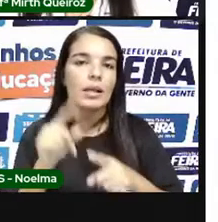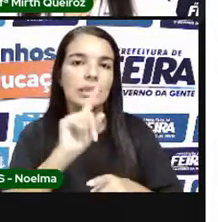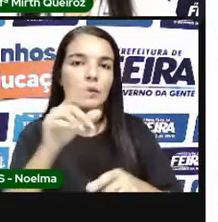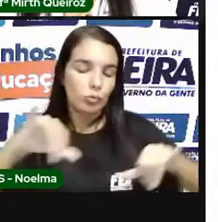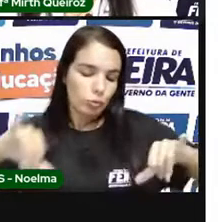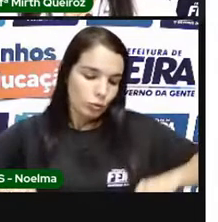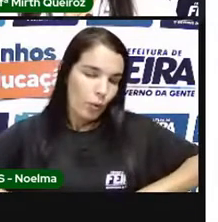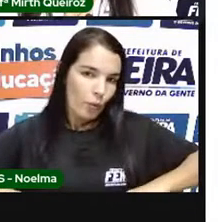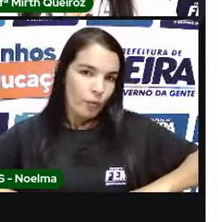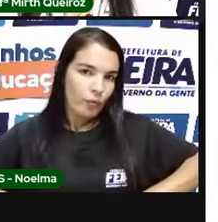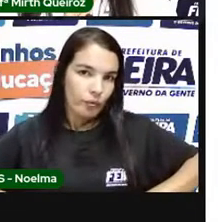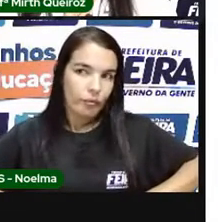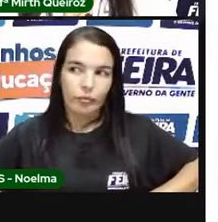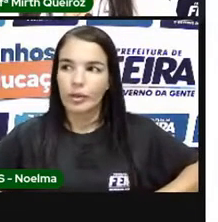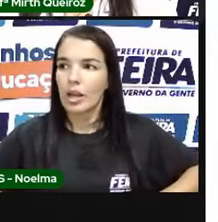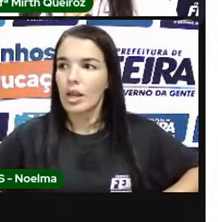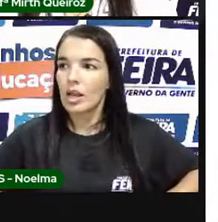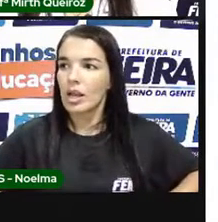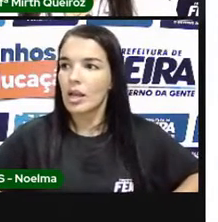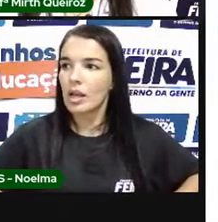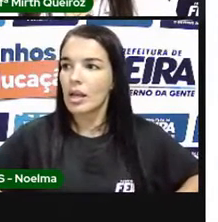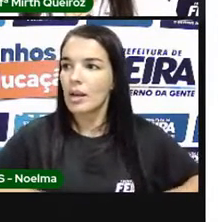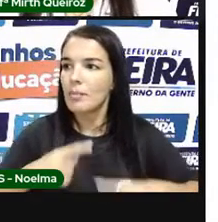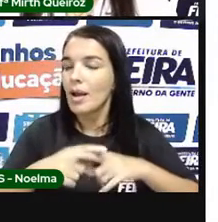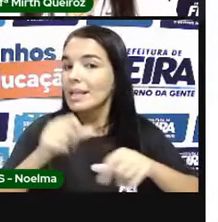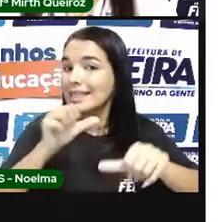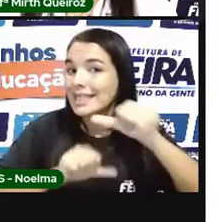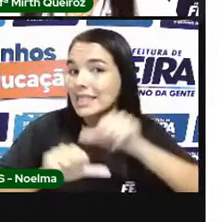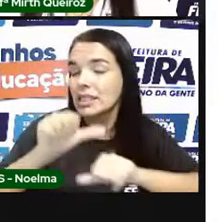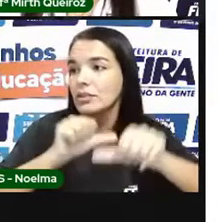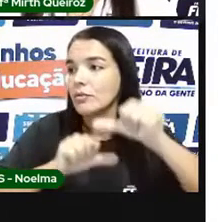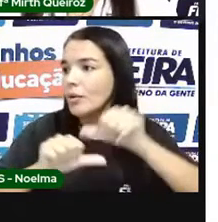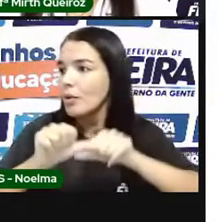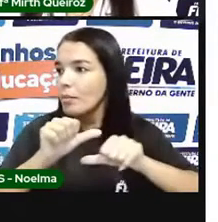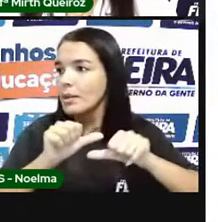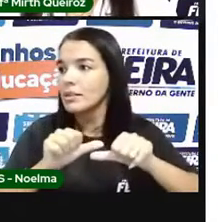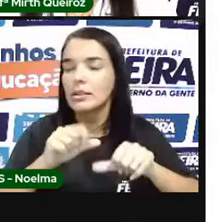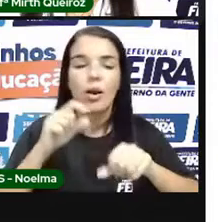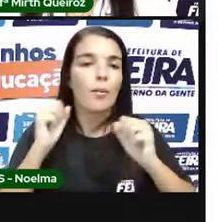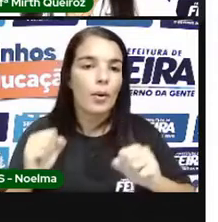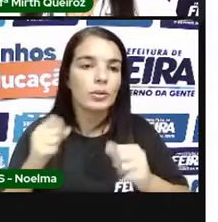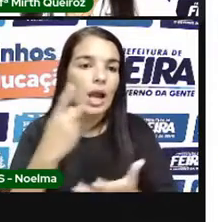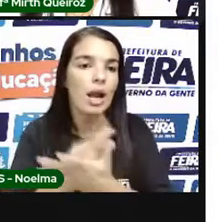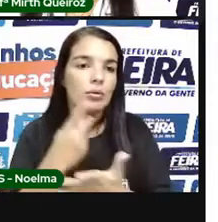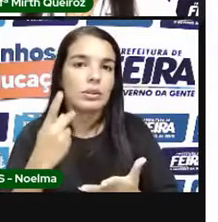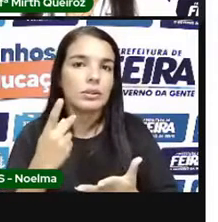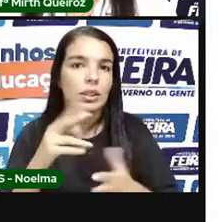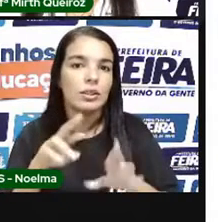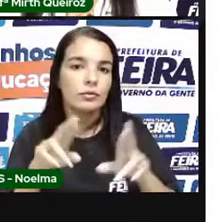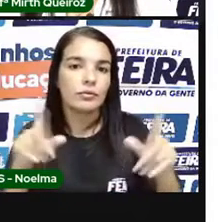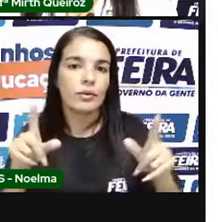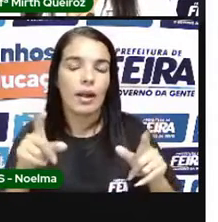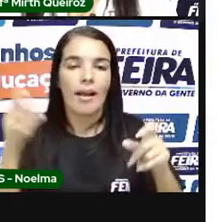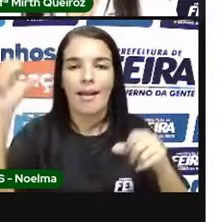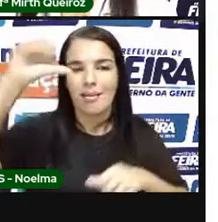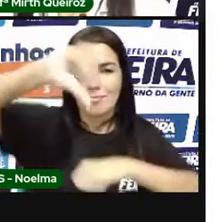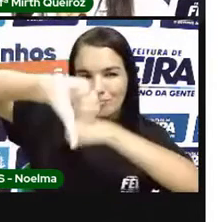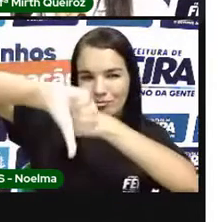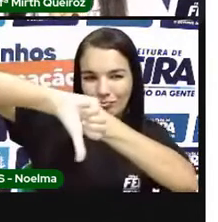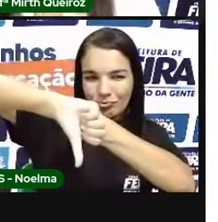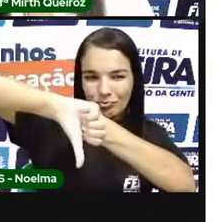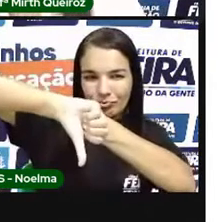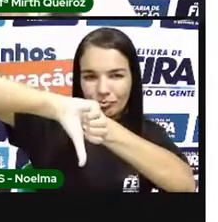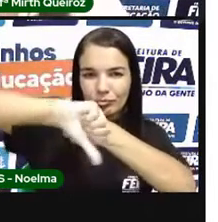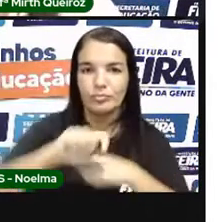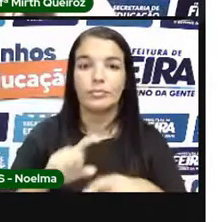Com Essas Transformações Que podem Acontecer De forma Negativa No meio ambiente E para isso